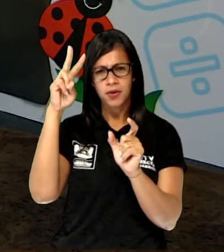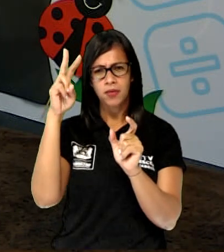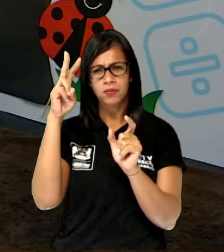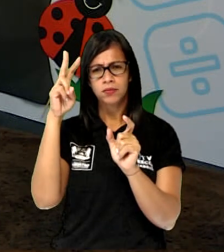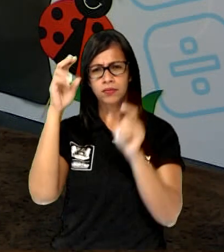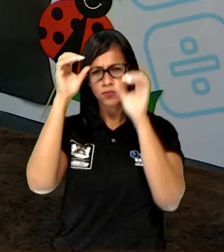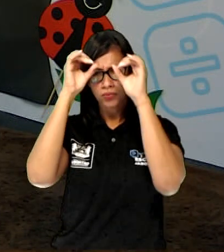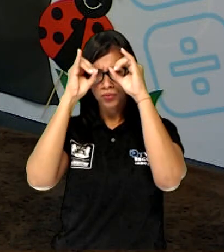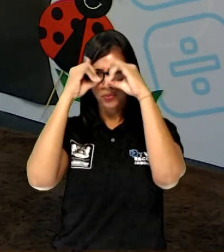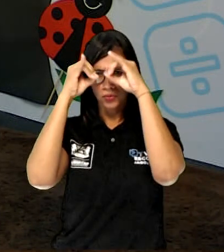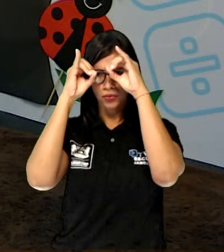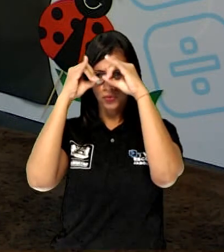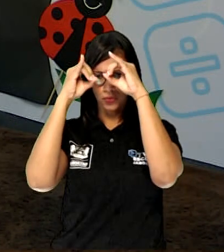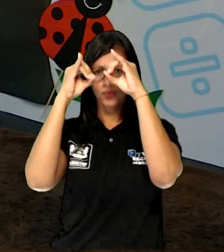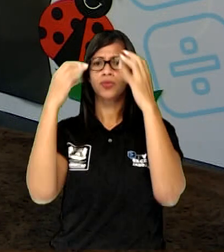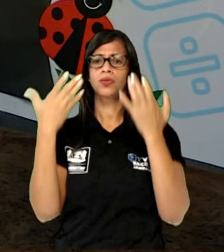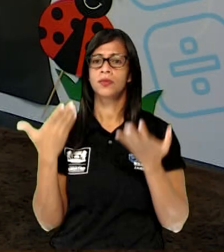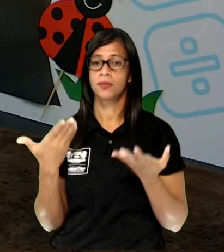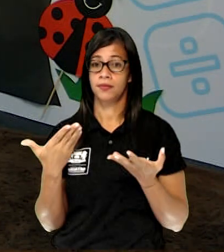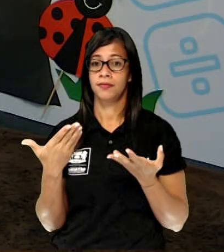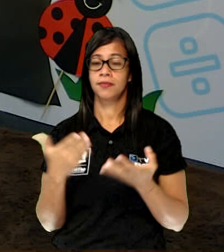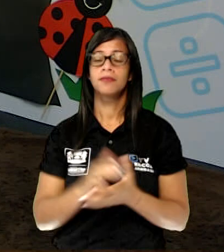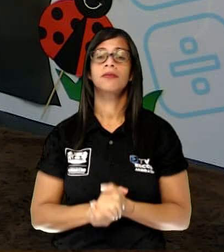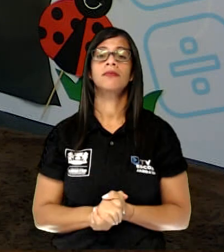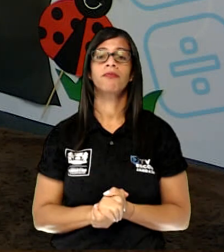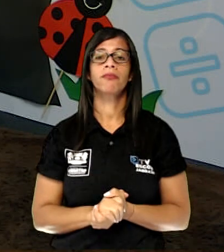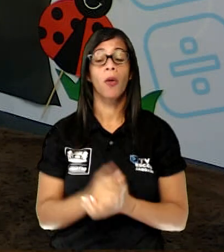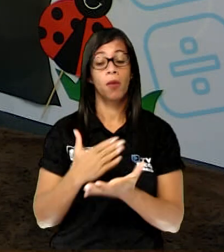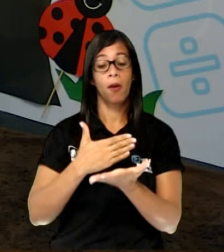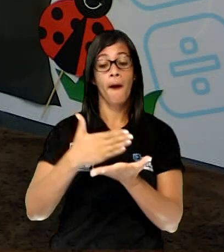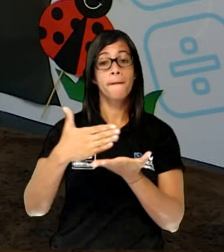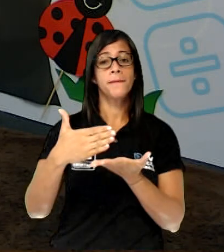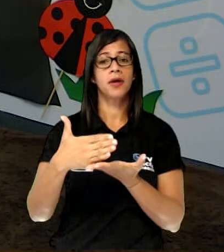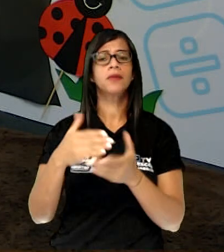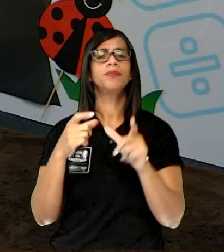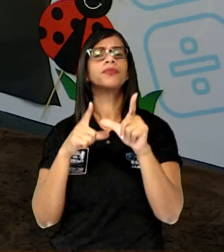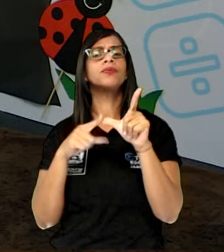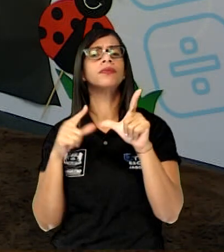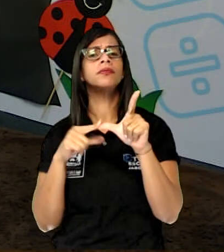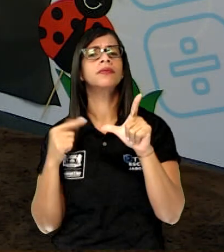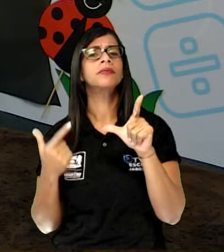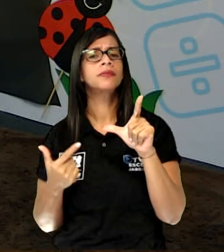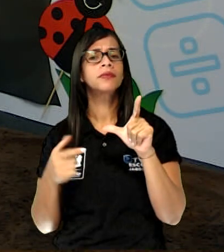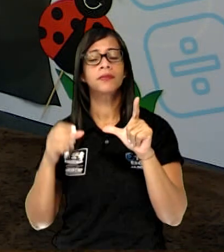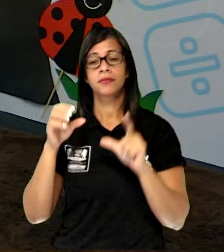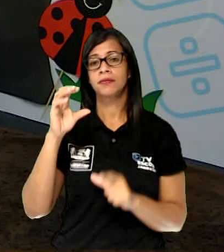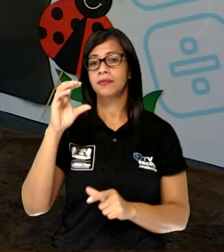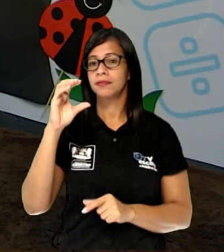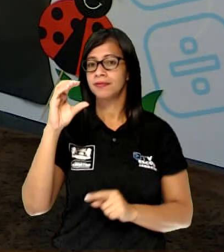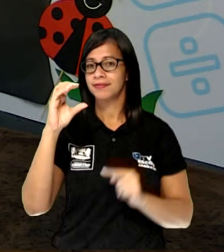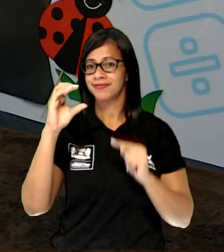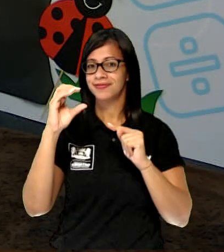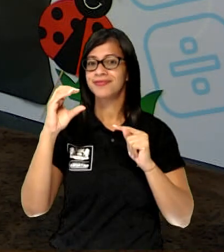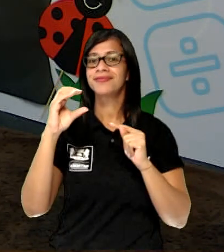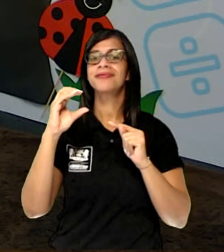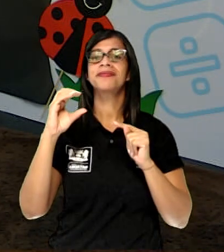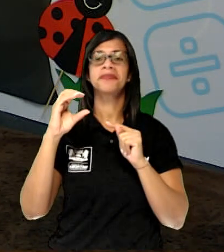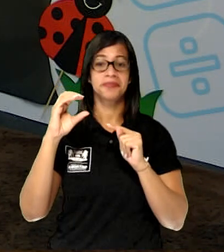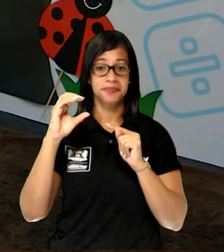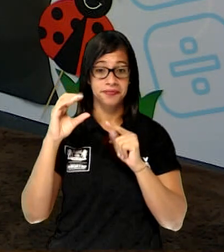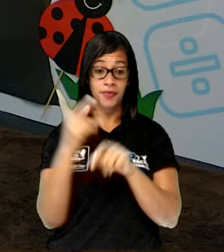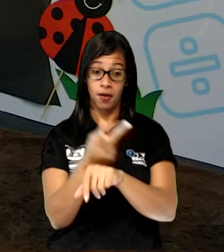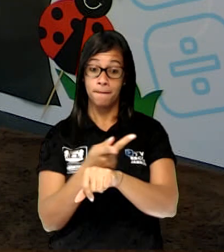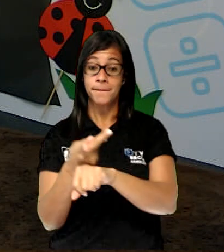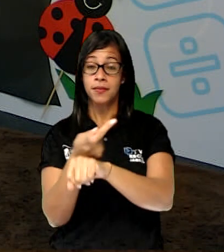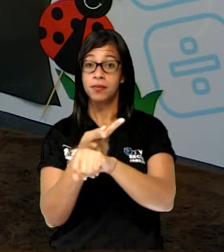viu, né? C, C, coruja. Começa com a letra C. Olha aqui. Procurem aí no seu alfabeto